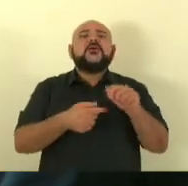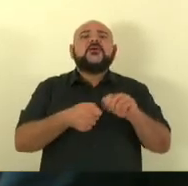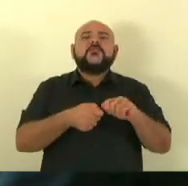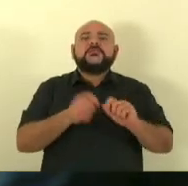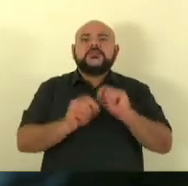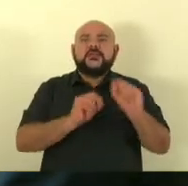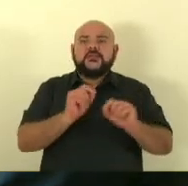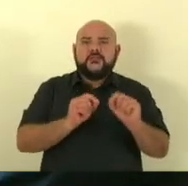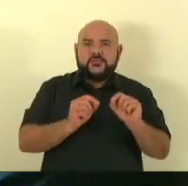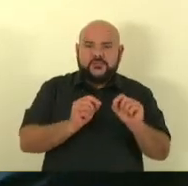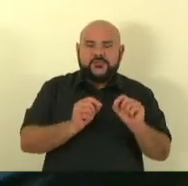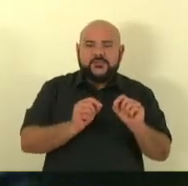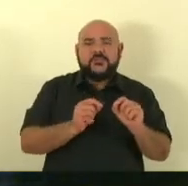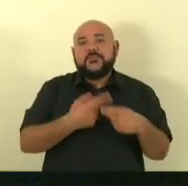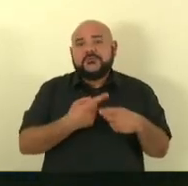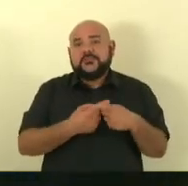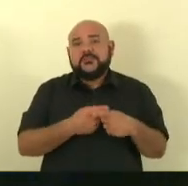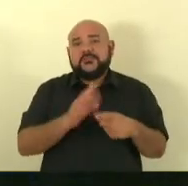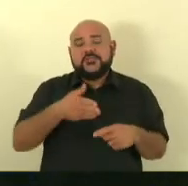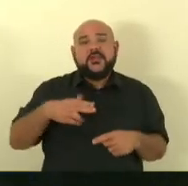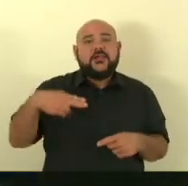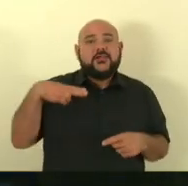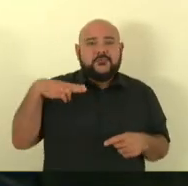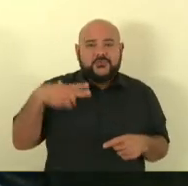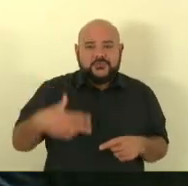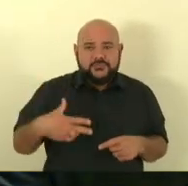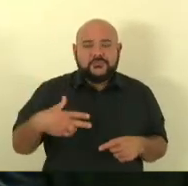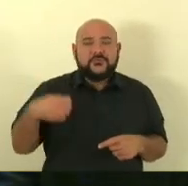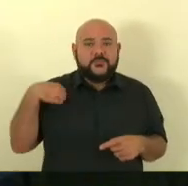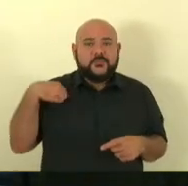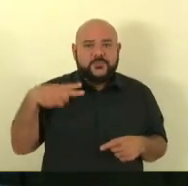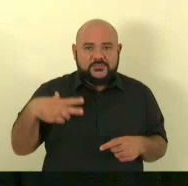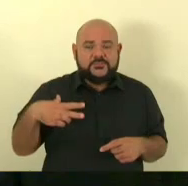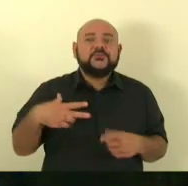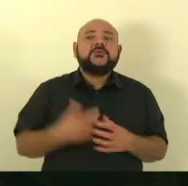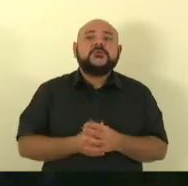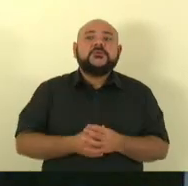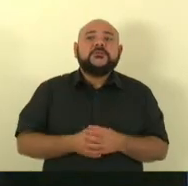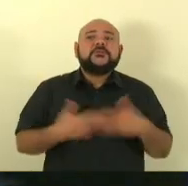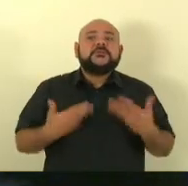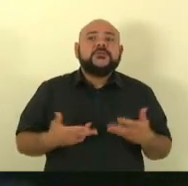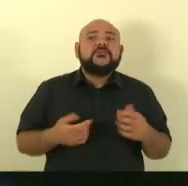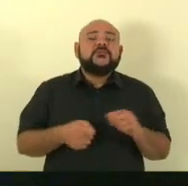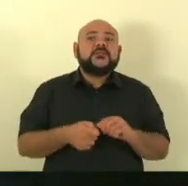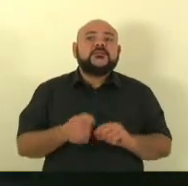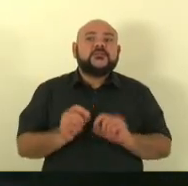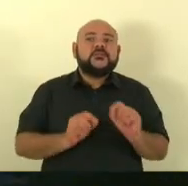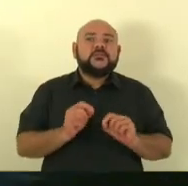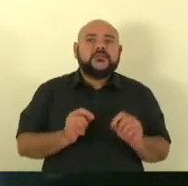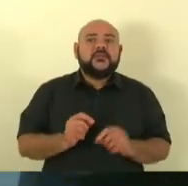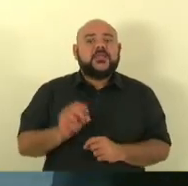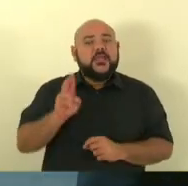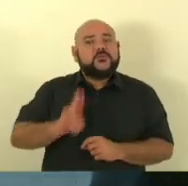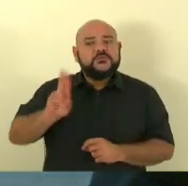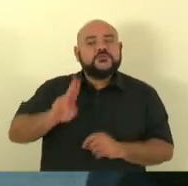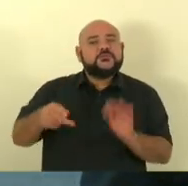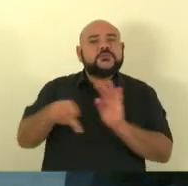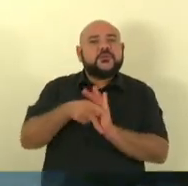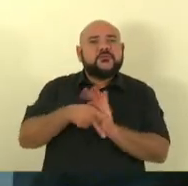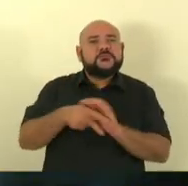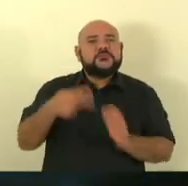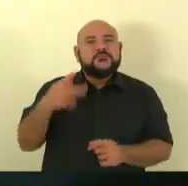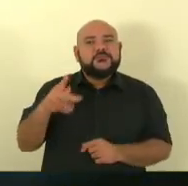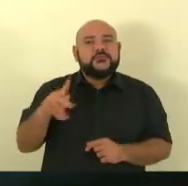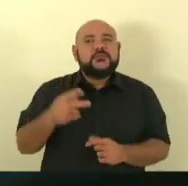prestado, e ele tem direito de ficar com essa arma cautelada até sua morte. É arma de uso exclusivo dele e uma